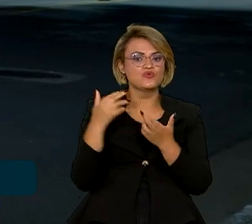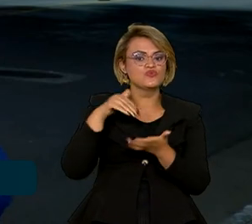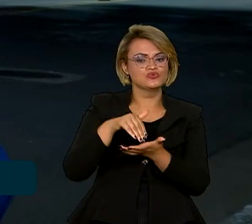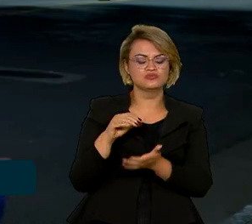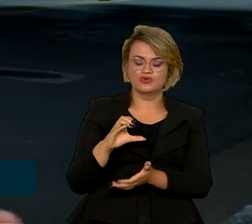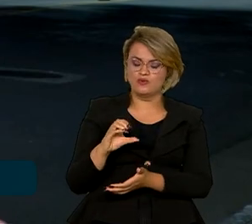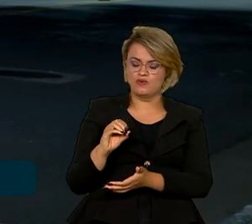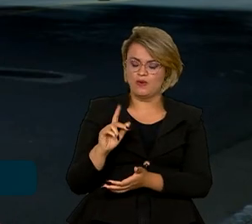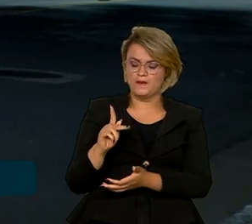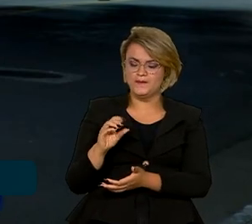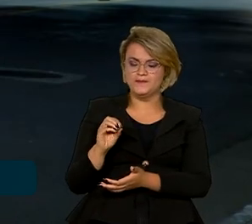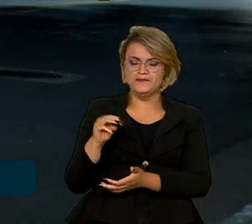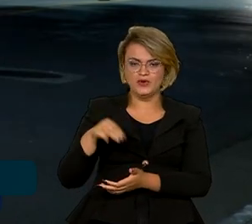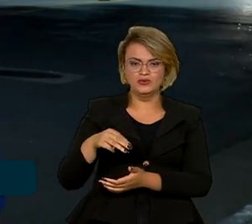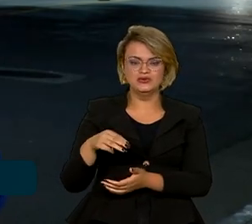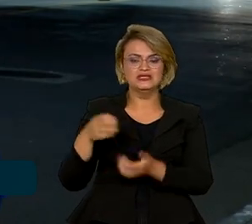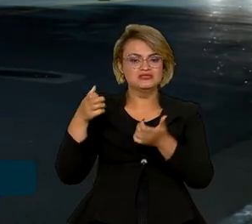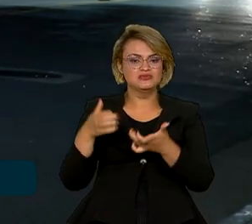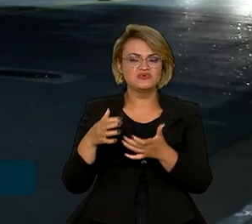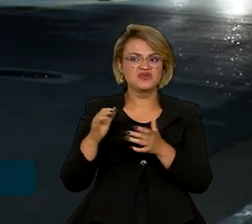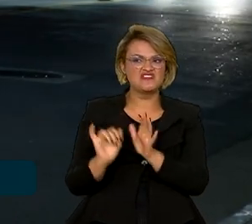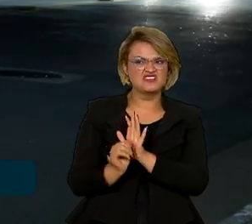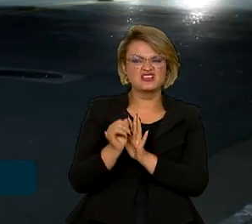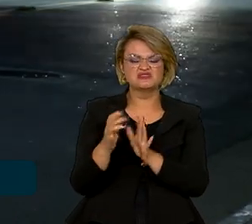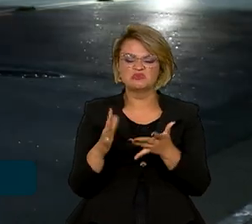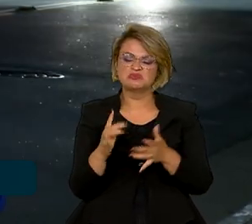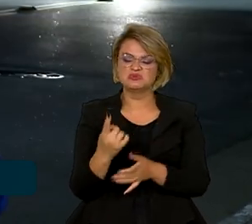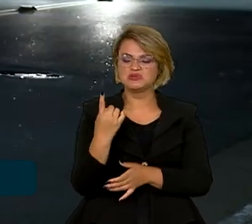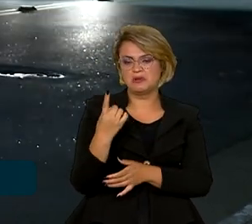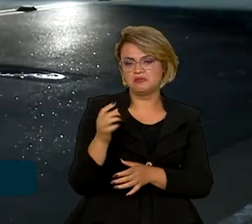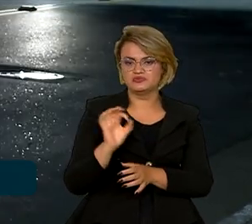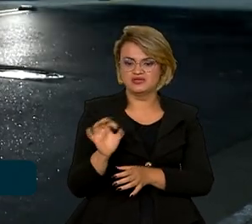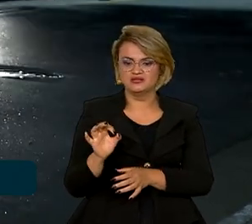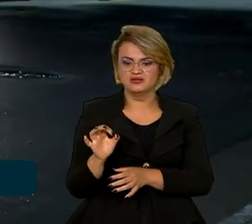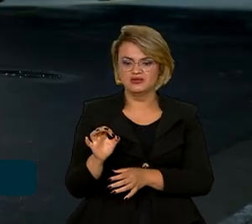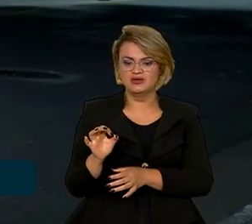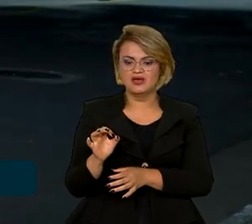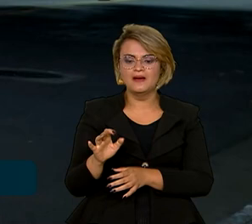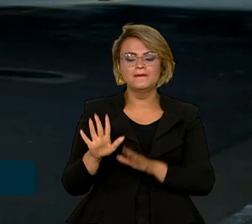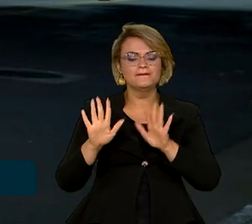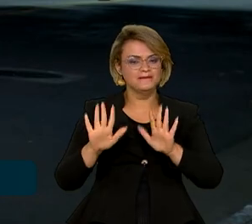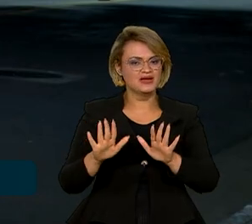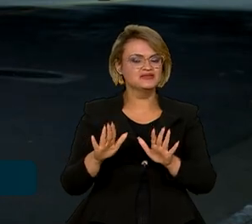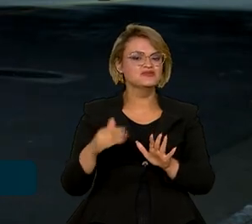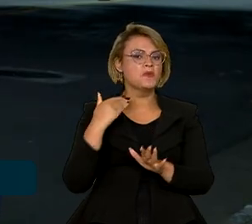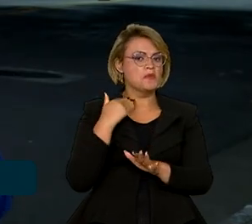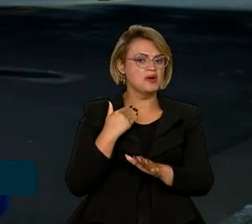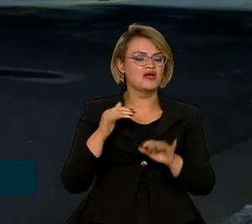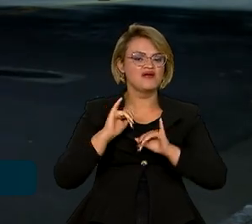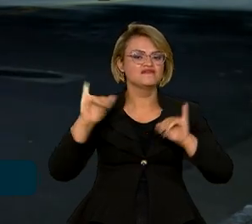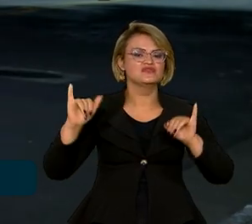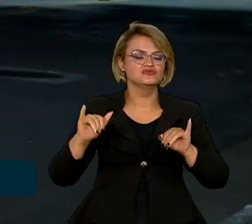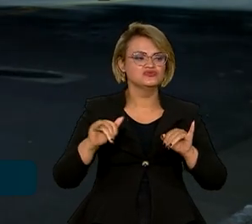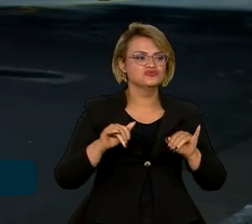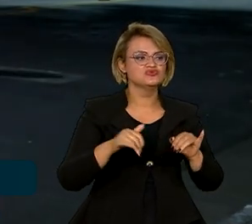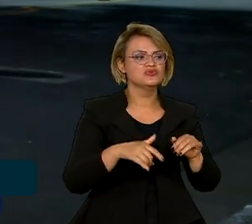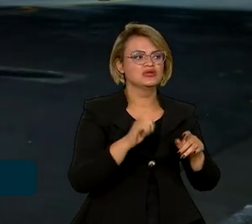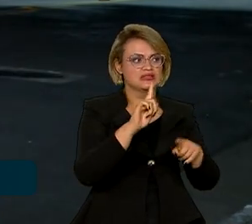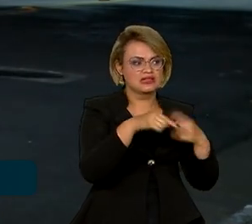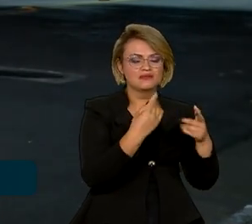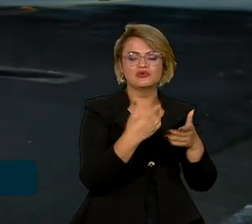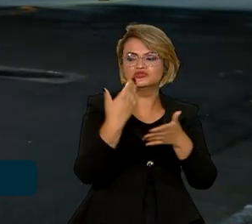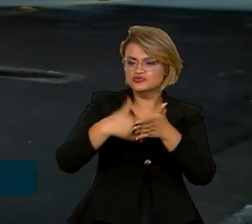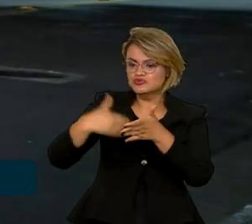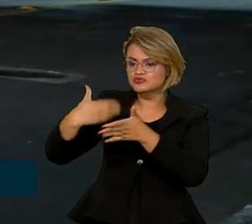do Copom, porque a inflação não ficaria aí fora de controle. O Banco Central já sinalizou que deve fazer esse corte nas próximas reuniões